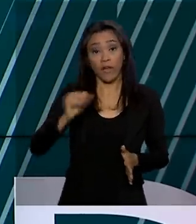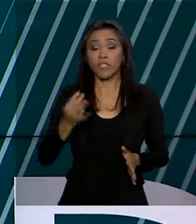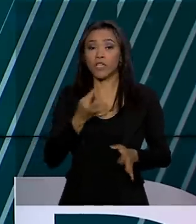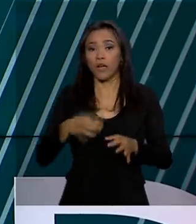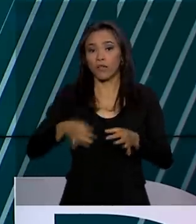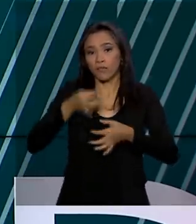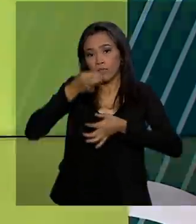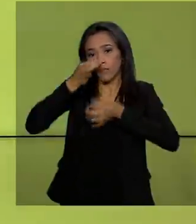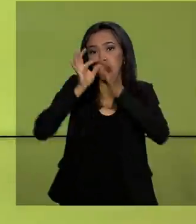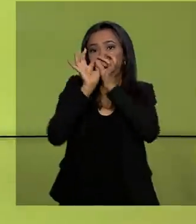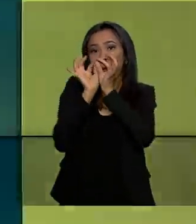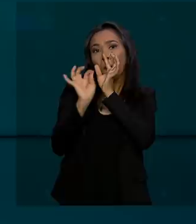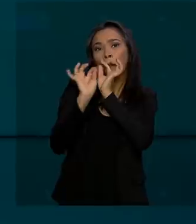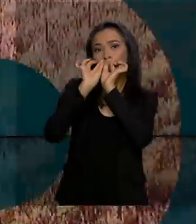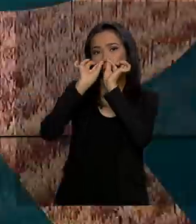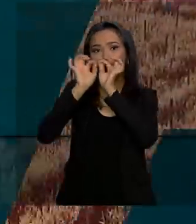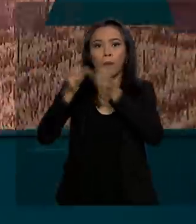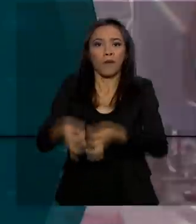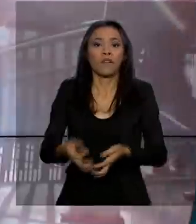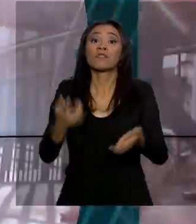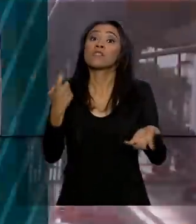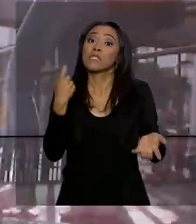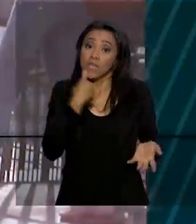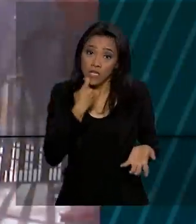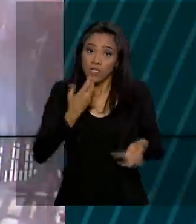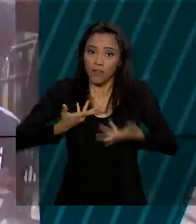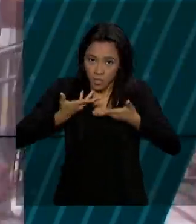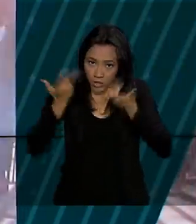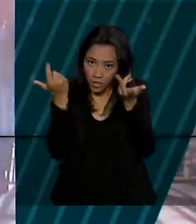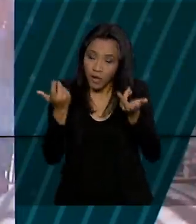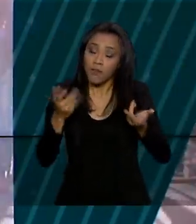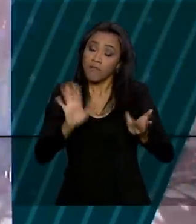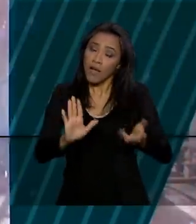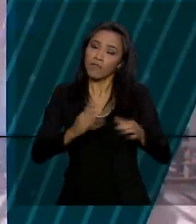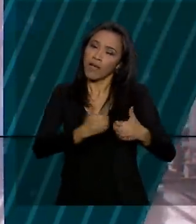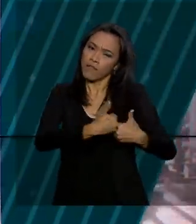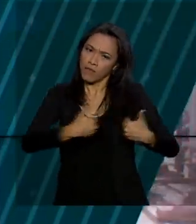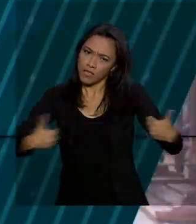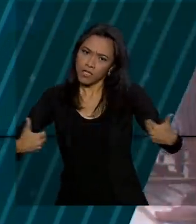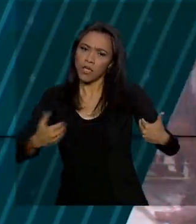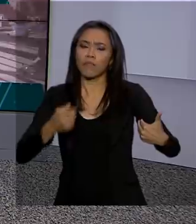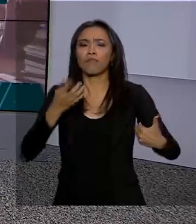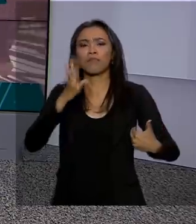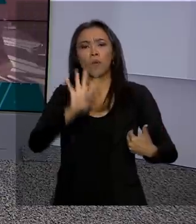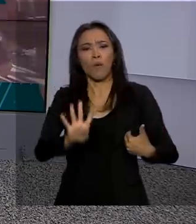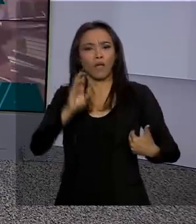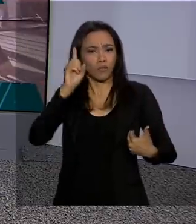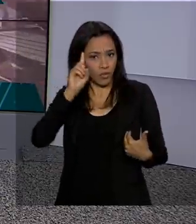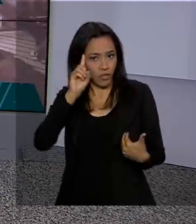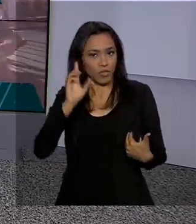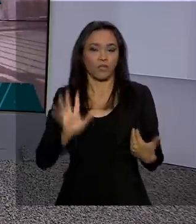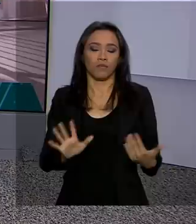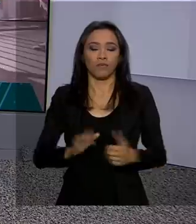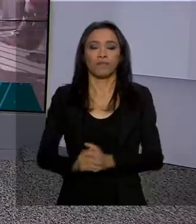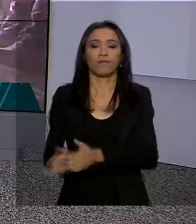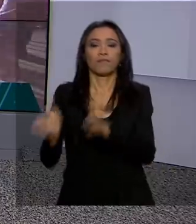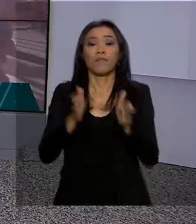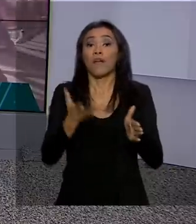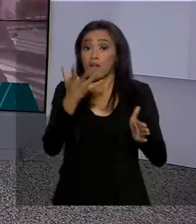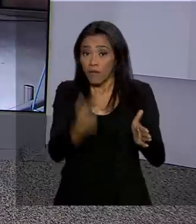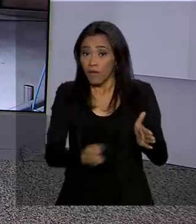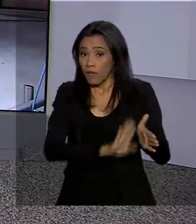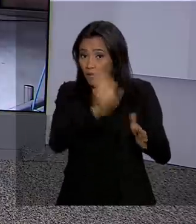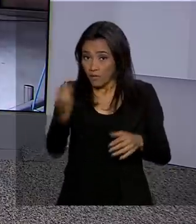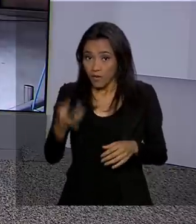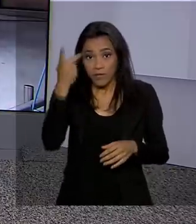nasogástrica nesta sexta-feira, mas ficará afastado do cargo por mais quatro dias. Vamos agora até São Paulo. Ricardo